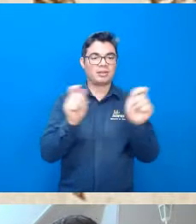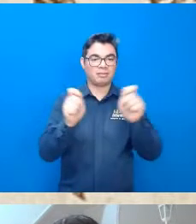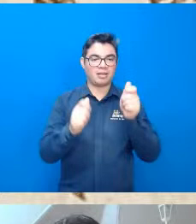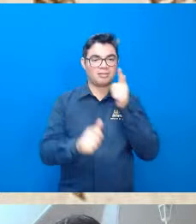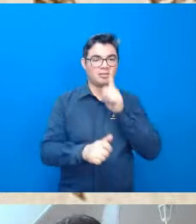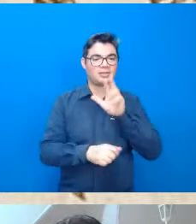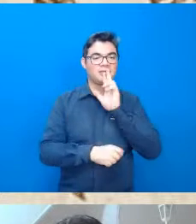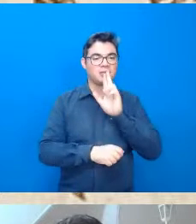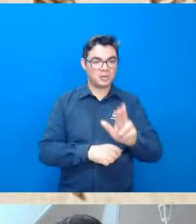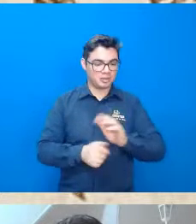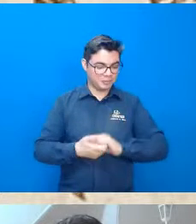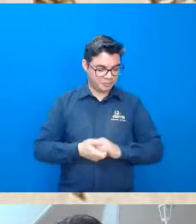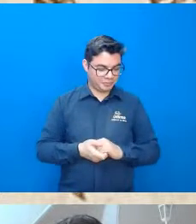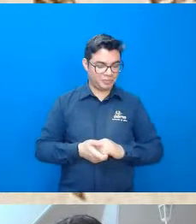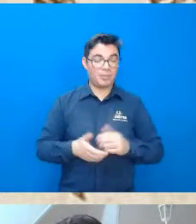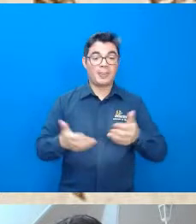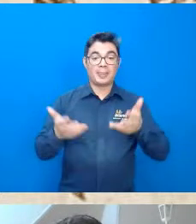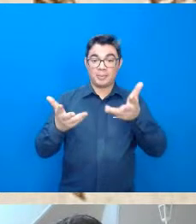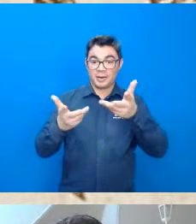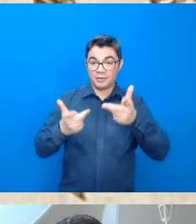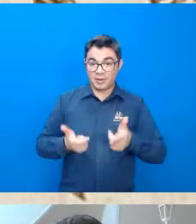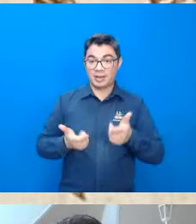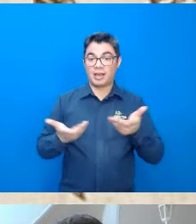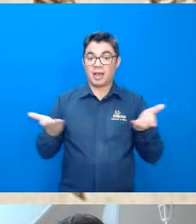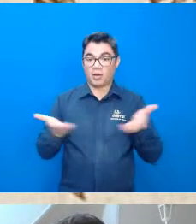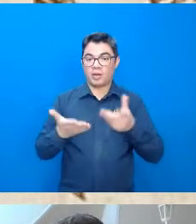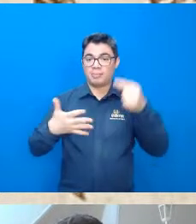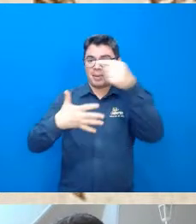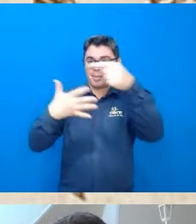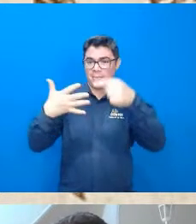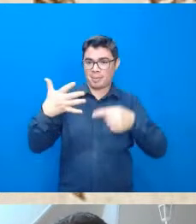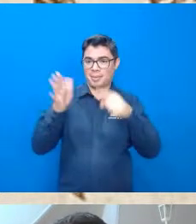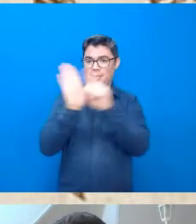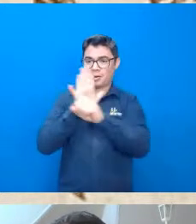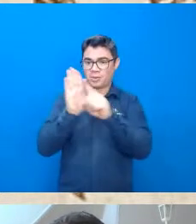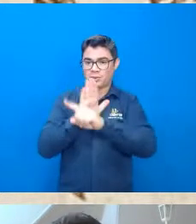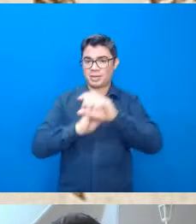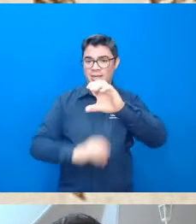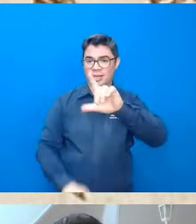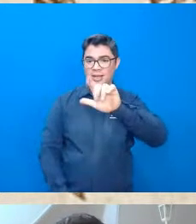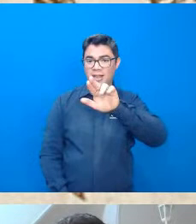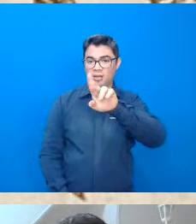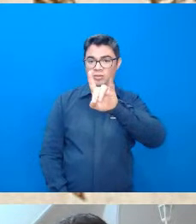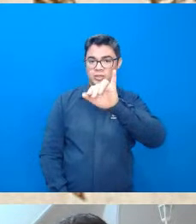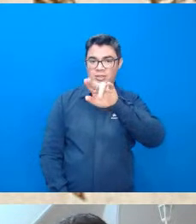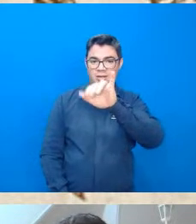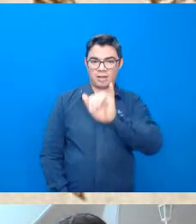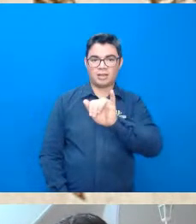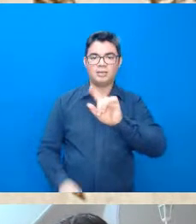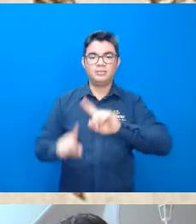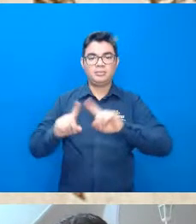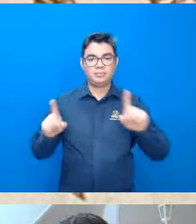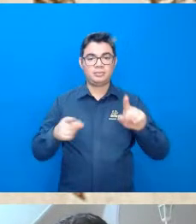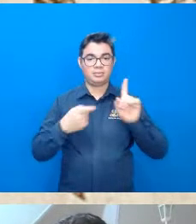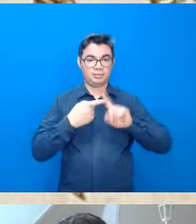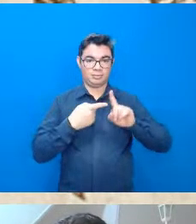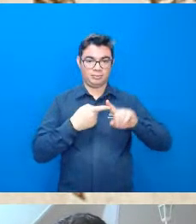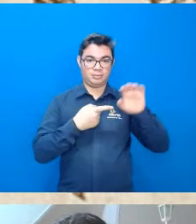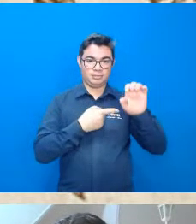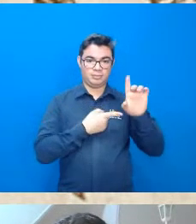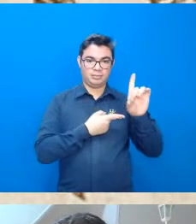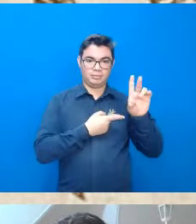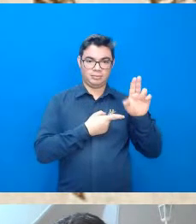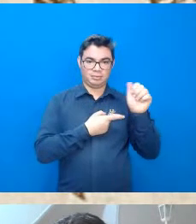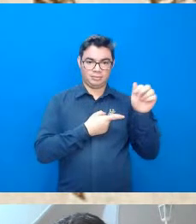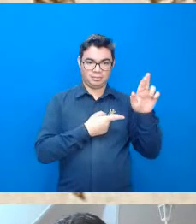Maravilha Professor Claudinei Bom, tem muitas aí mas o Eduardo o aluno assido nosso que está